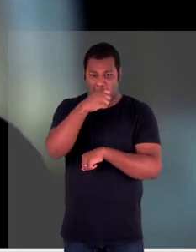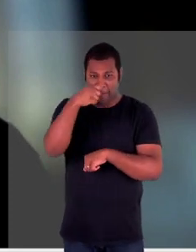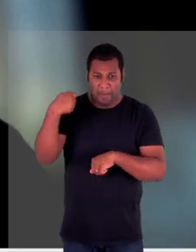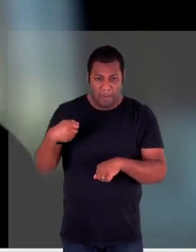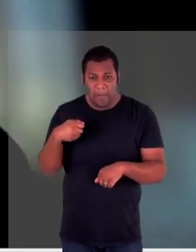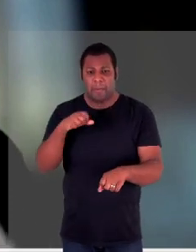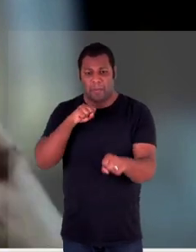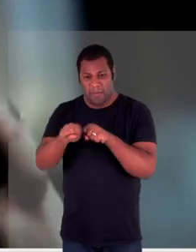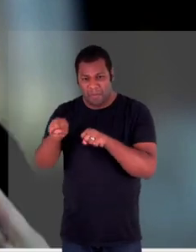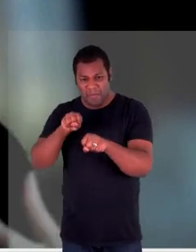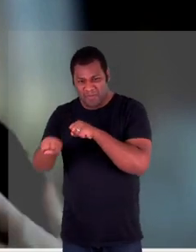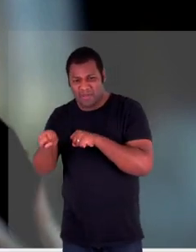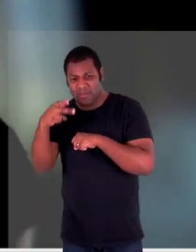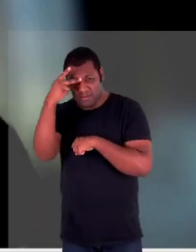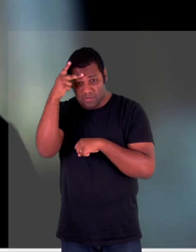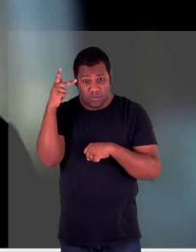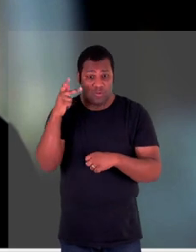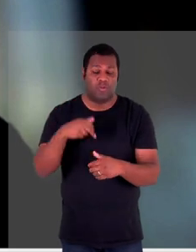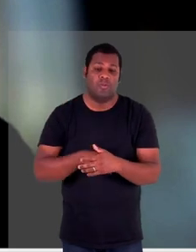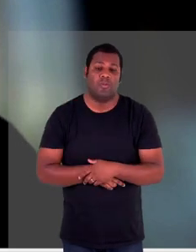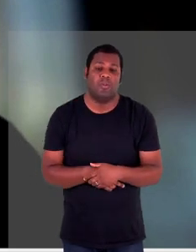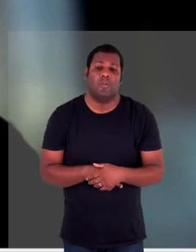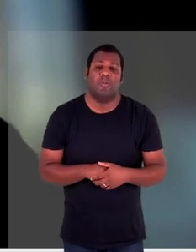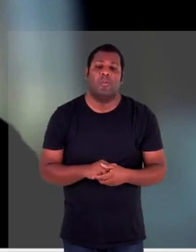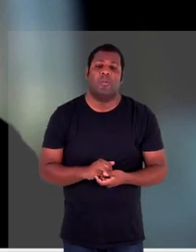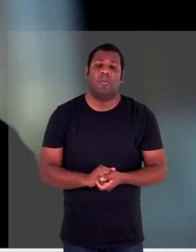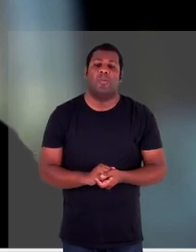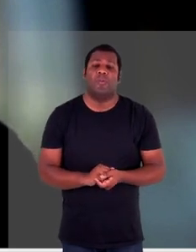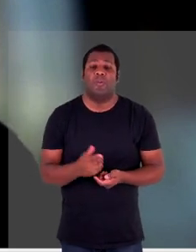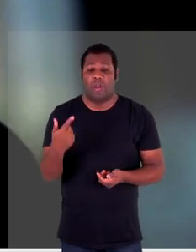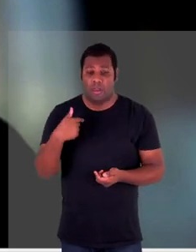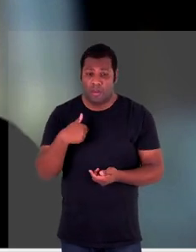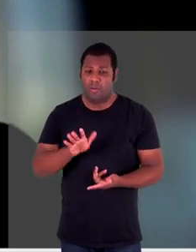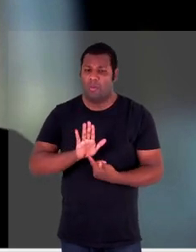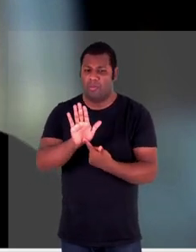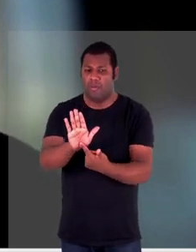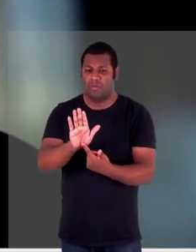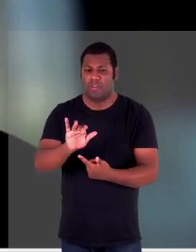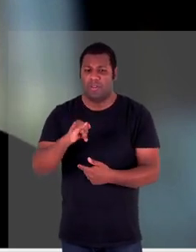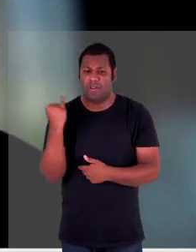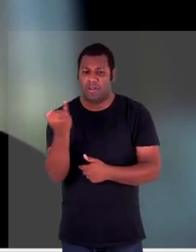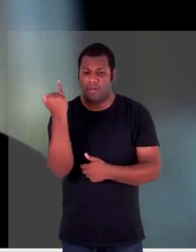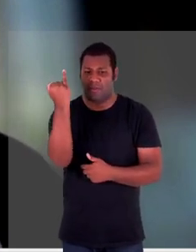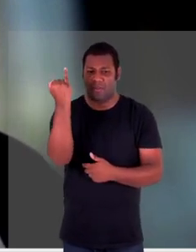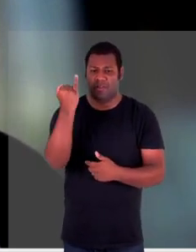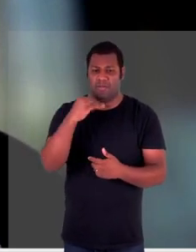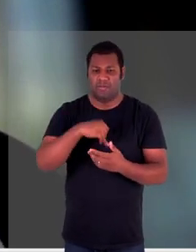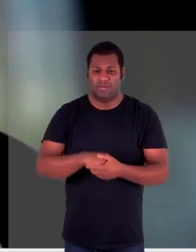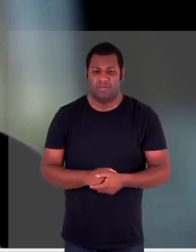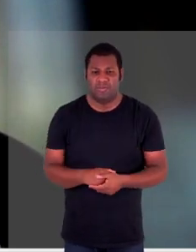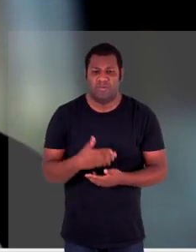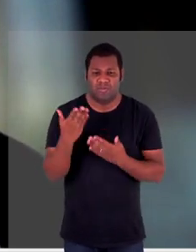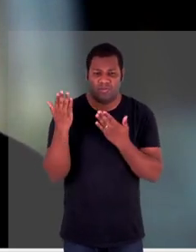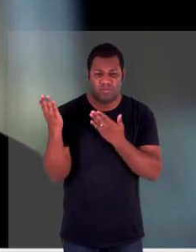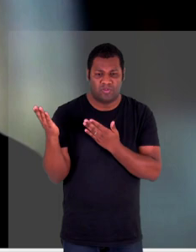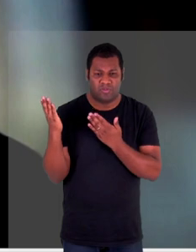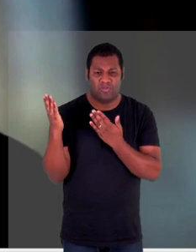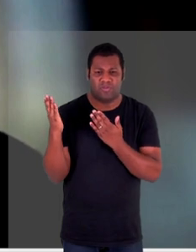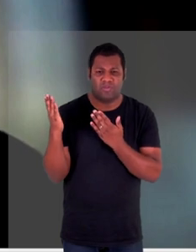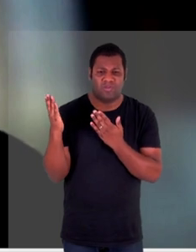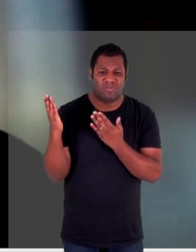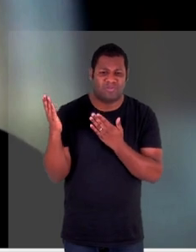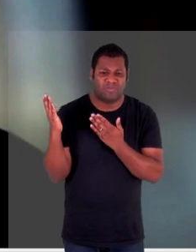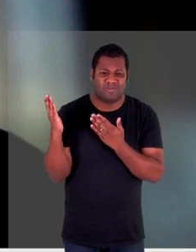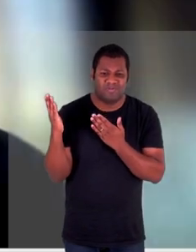eu gostaria já que eu não tenho apresentação mas eu acho importante mostrar esse é o tipo de armamento que a gente tem nessas regiões